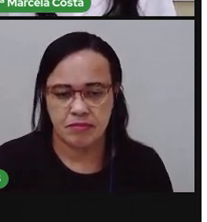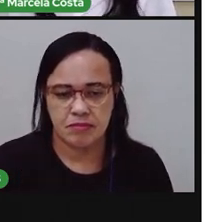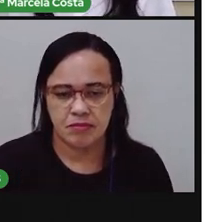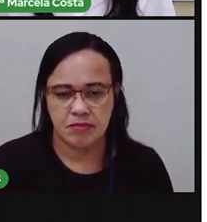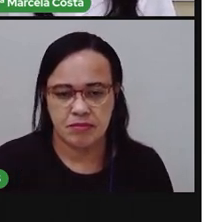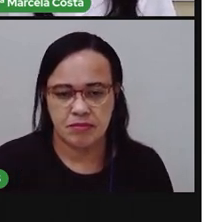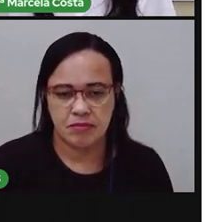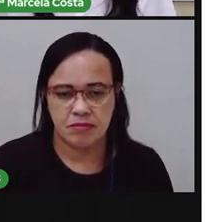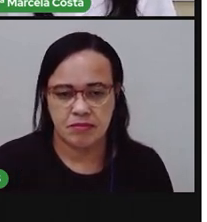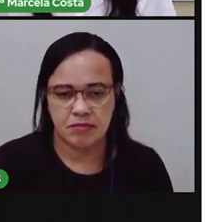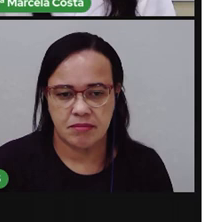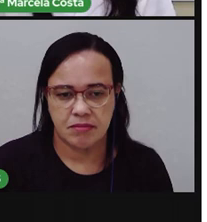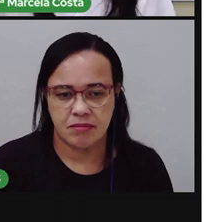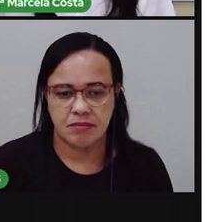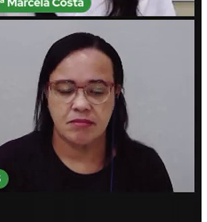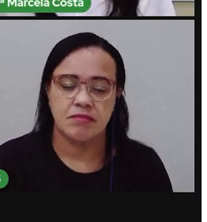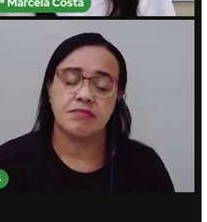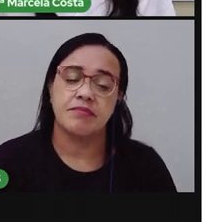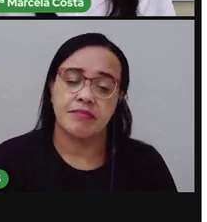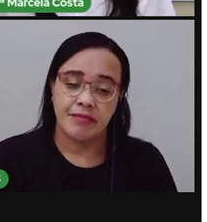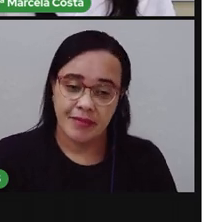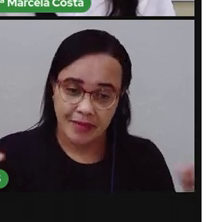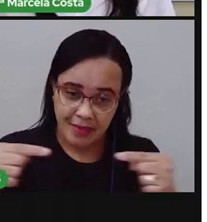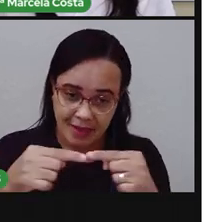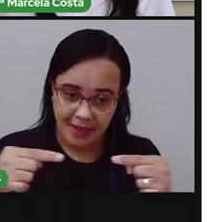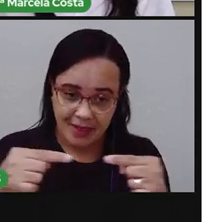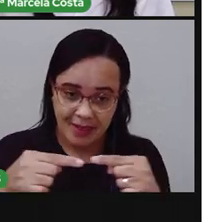É o som da letra A, não é isso?